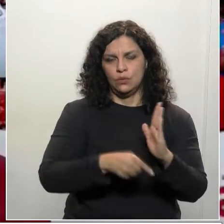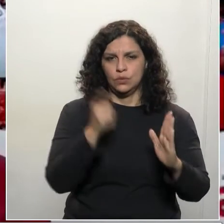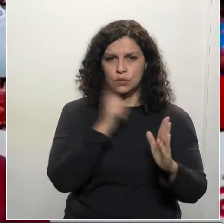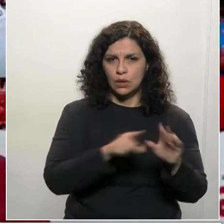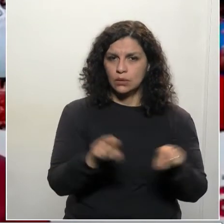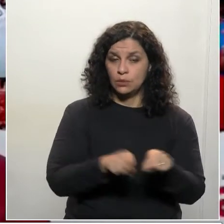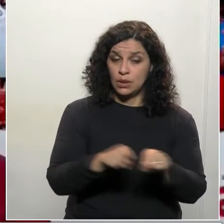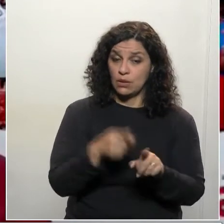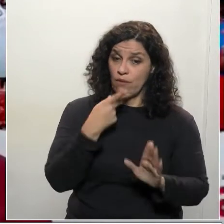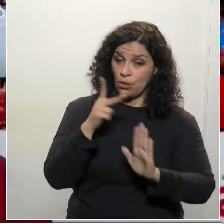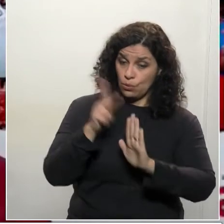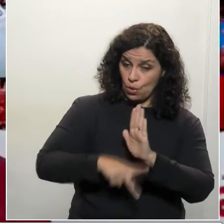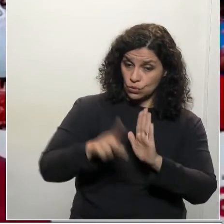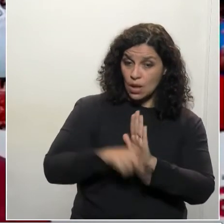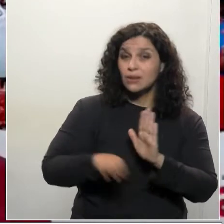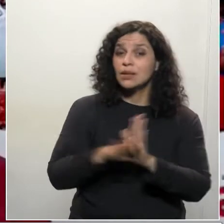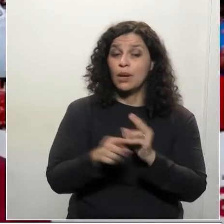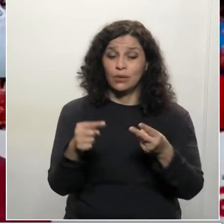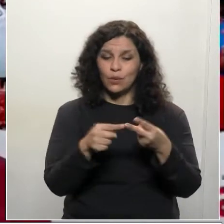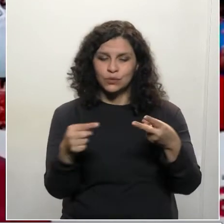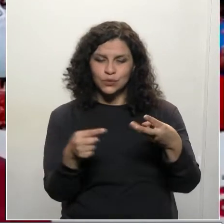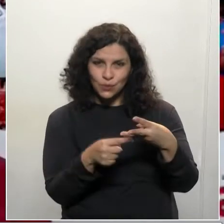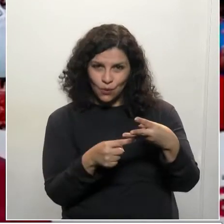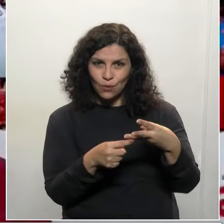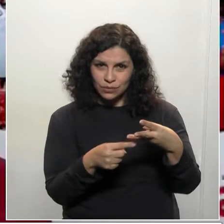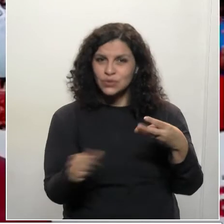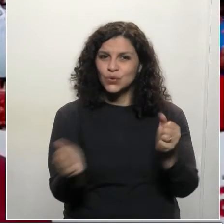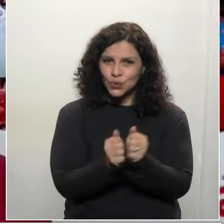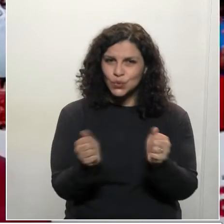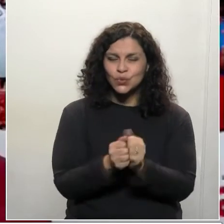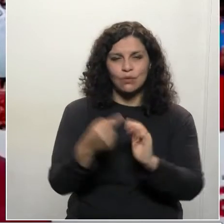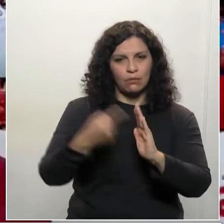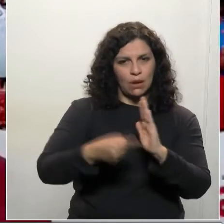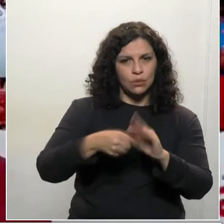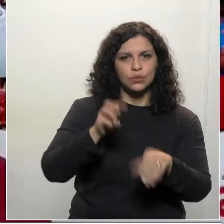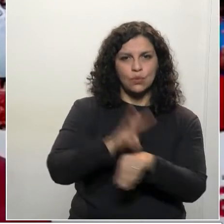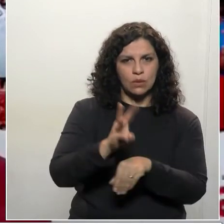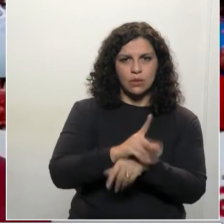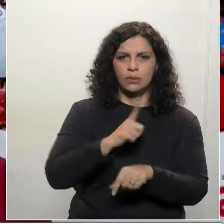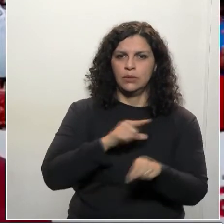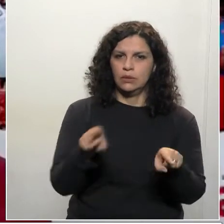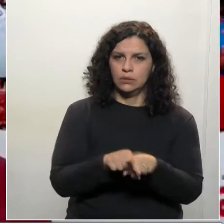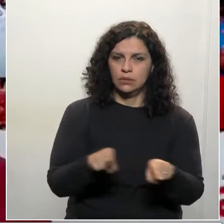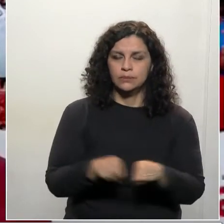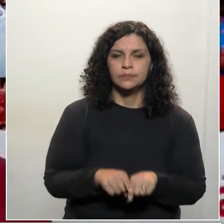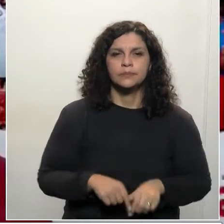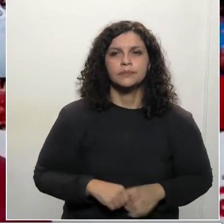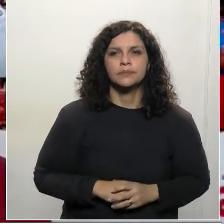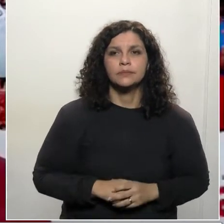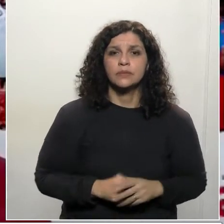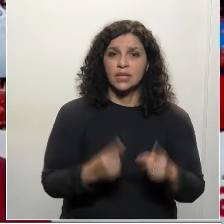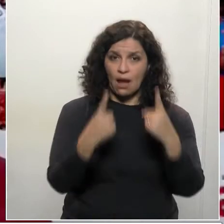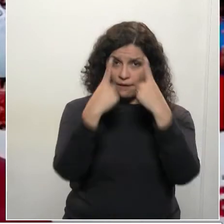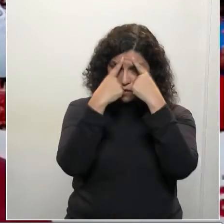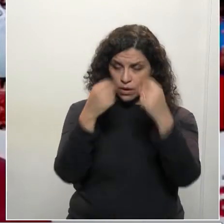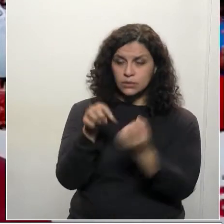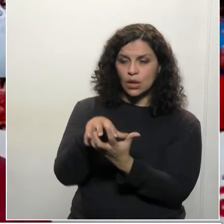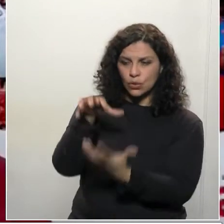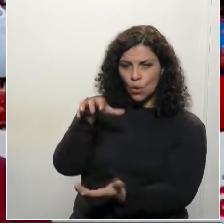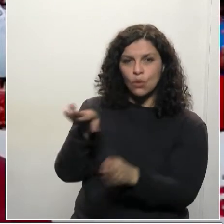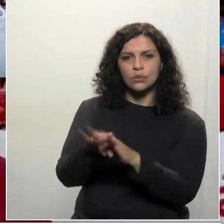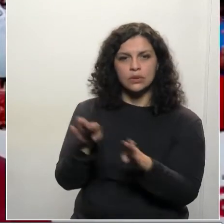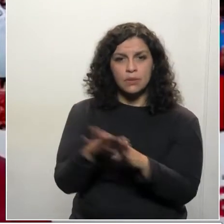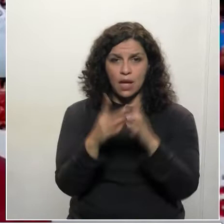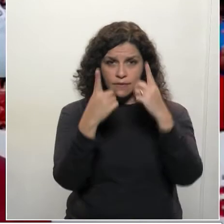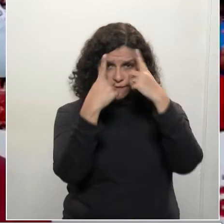Falo do meu projeto, falo dos demais projetos também que vêm com relação às denúncias da violência contra os idosos, contra